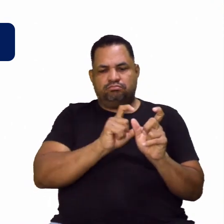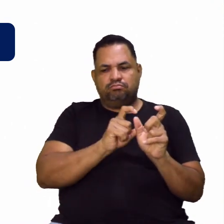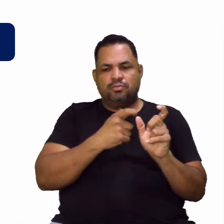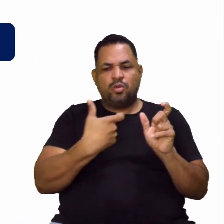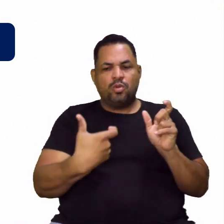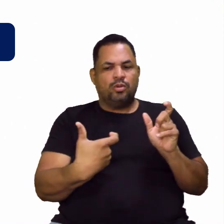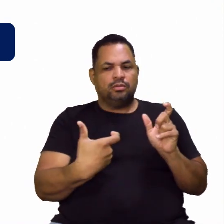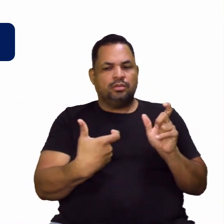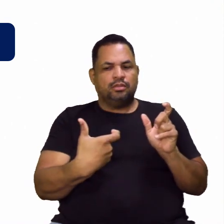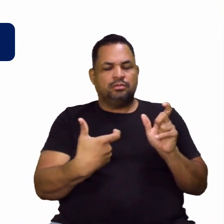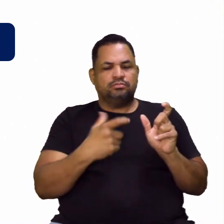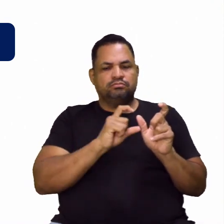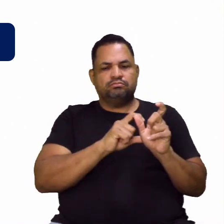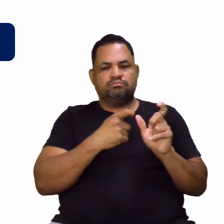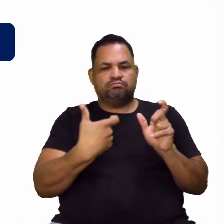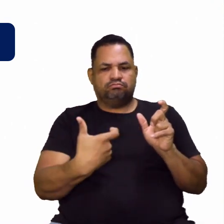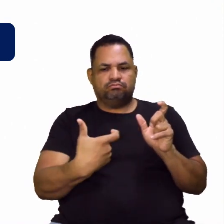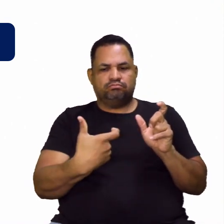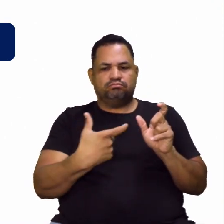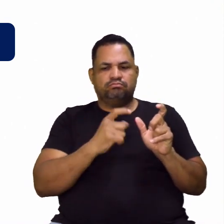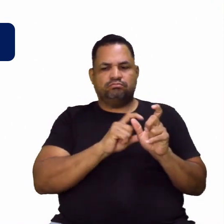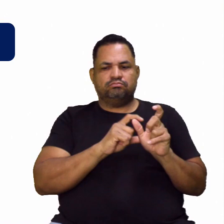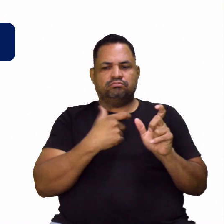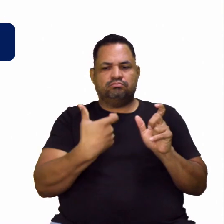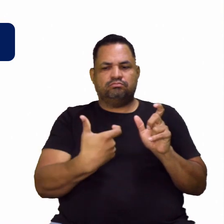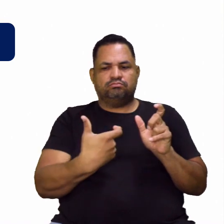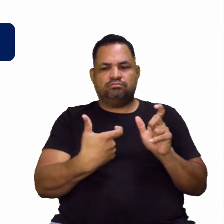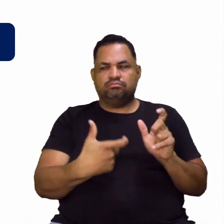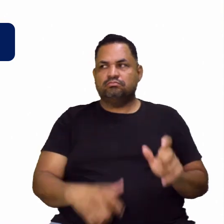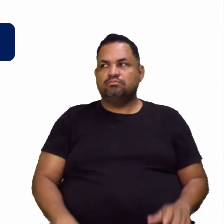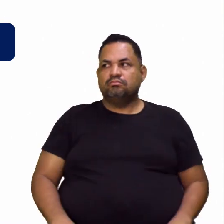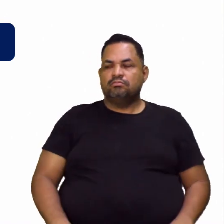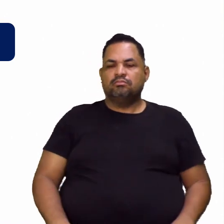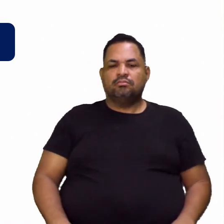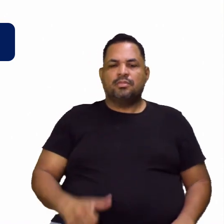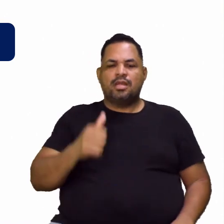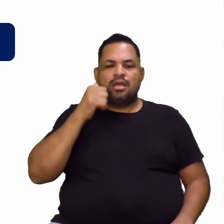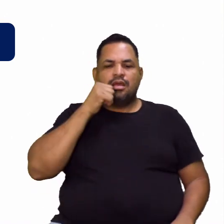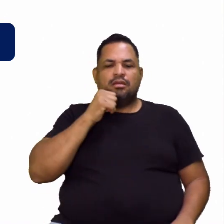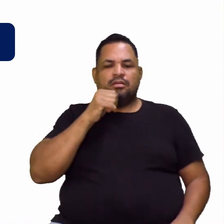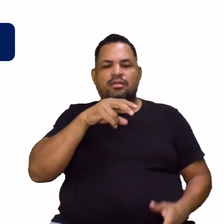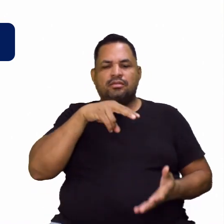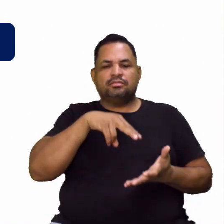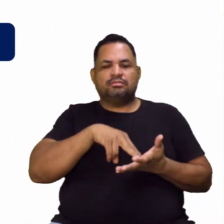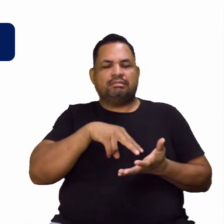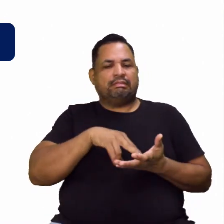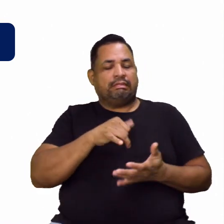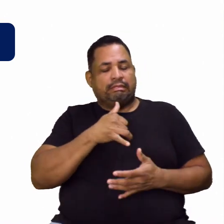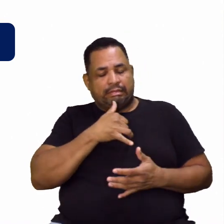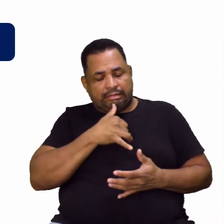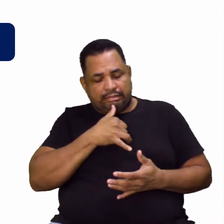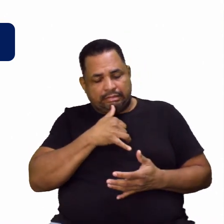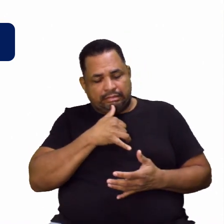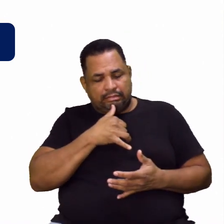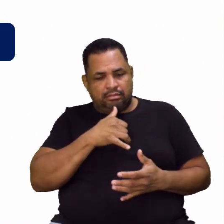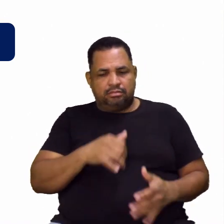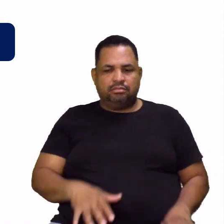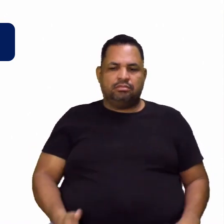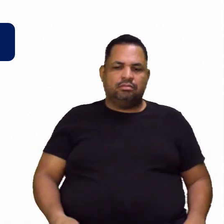O contrário, tá bom? A menina é animada, a menina é desanimada,